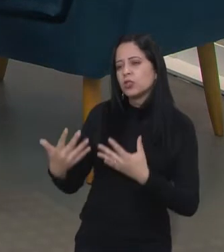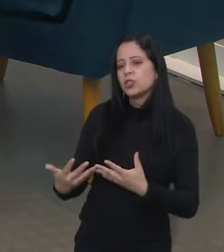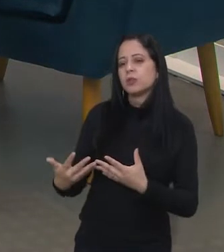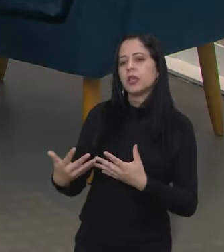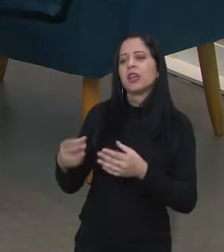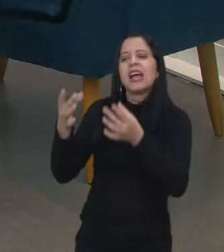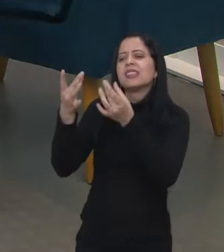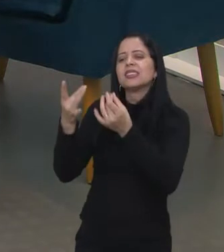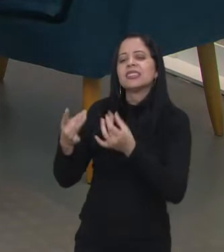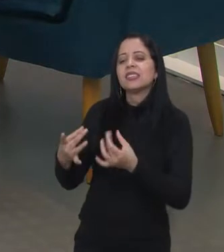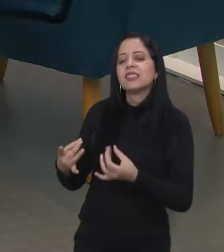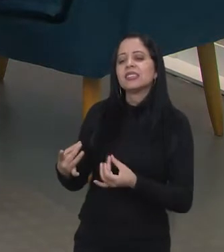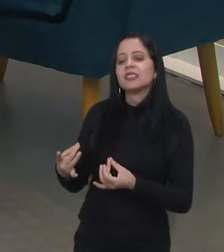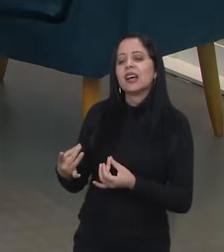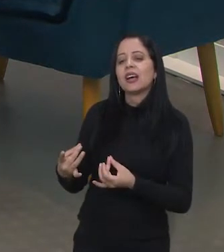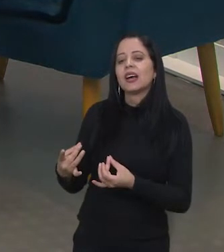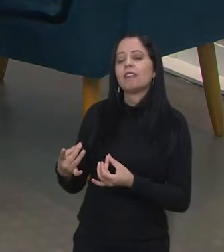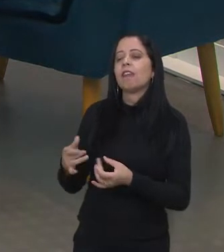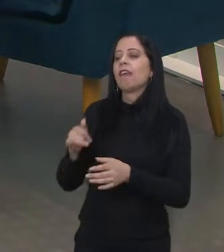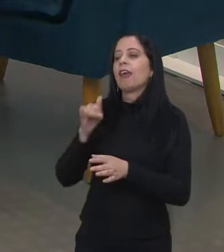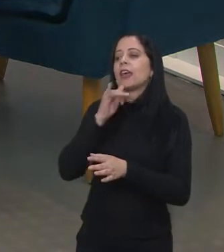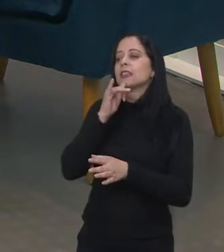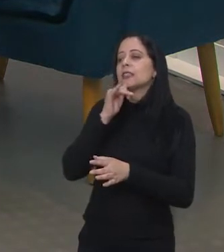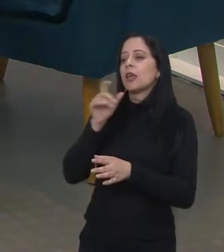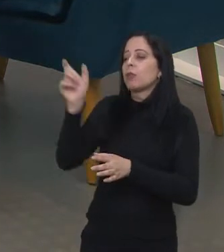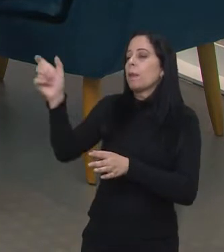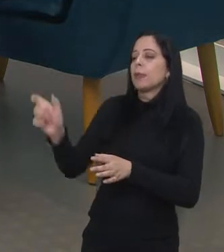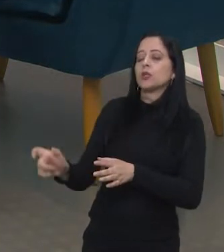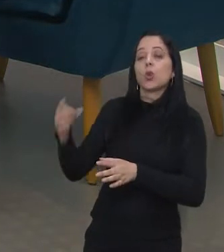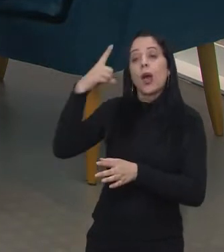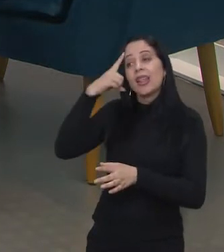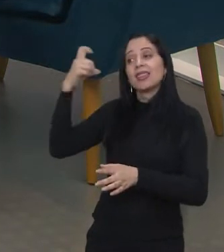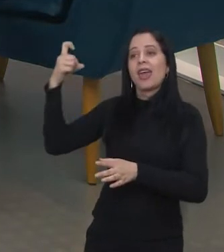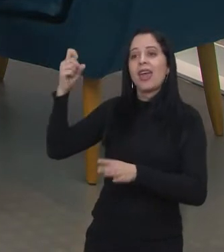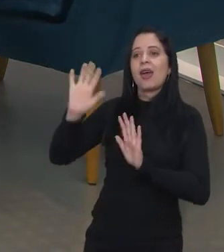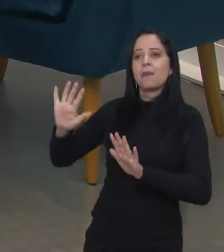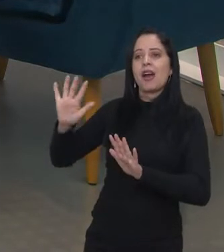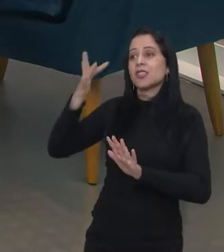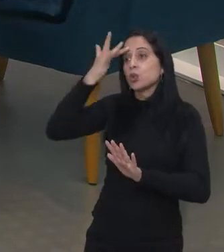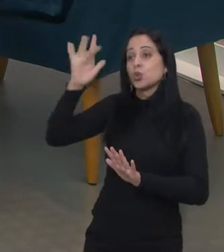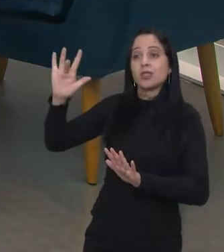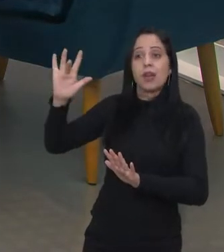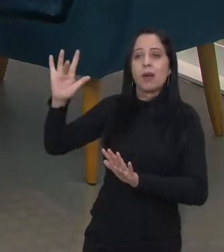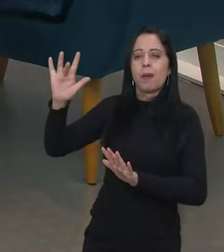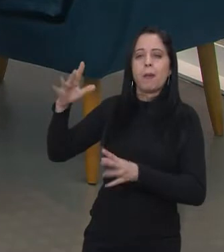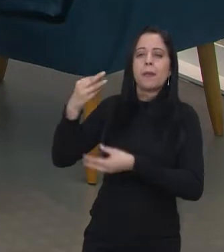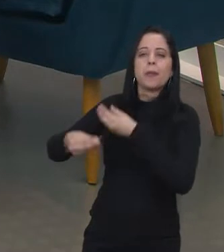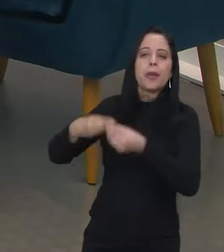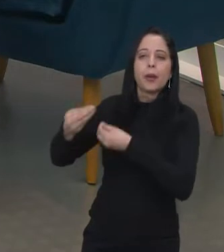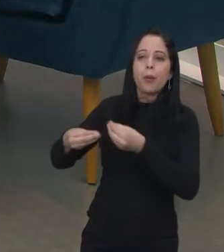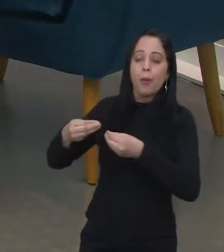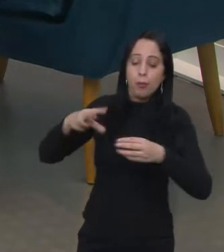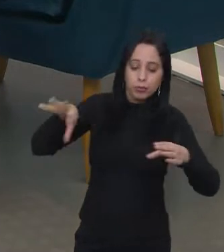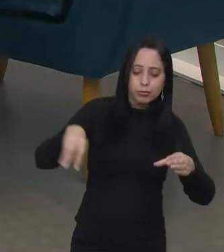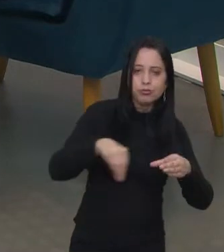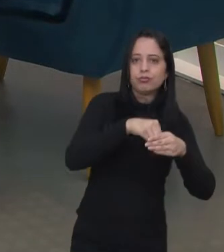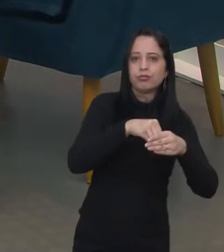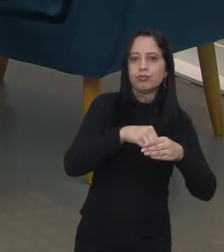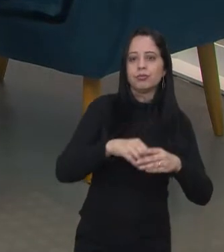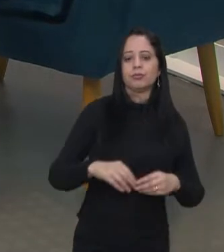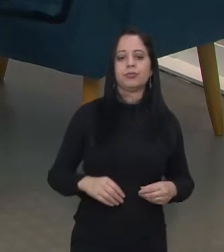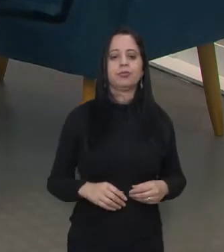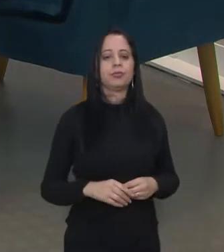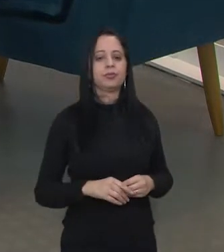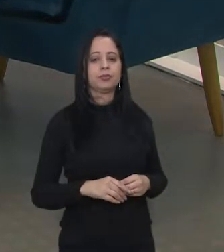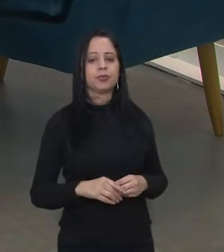gente com mais detalhes para aquela pessoa que tem uma ideia inovadora, mas ainda não sabe como começar, não sabe como entrar numa incubadora de